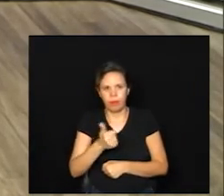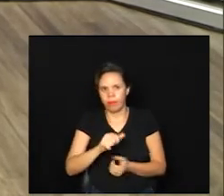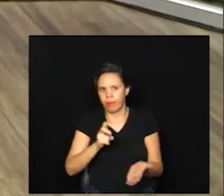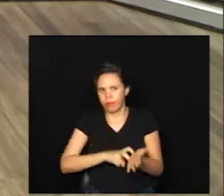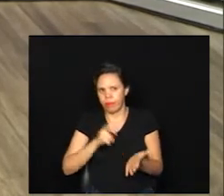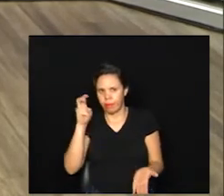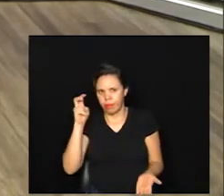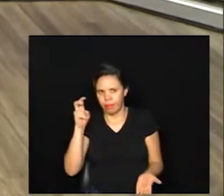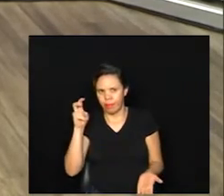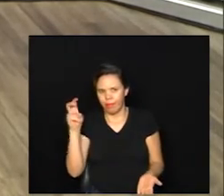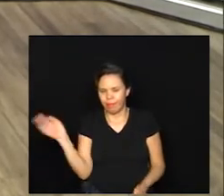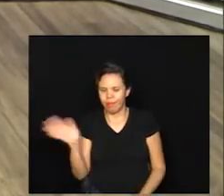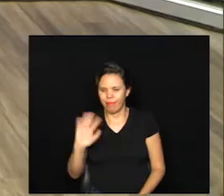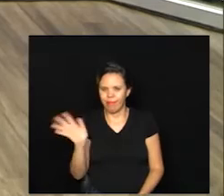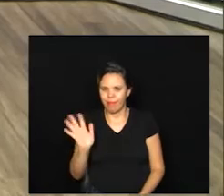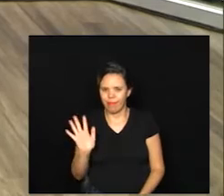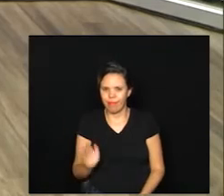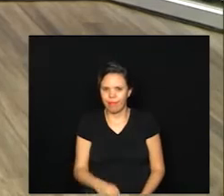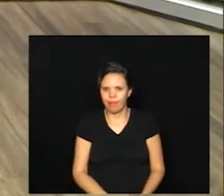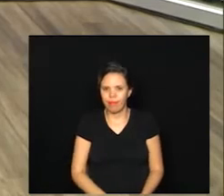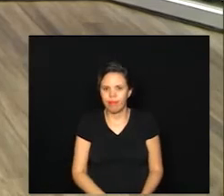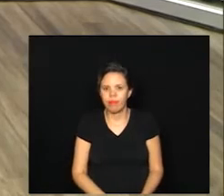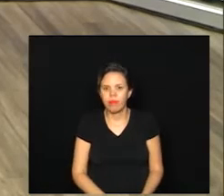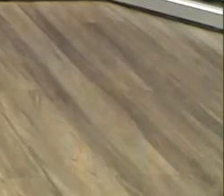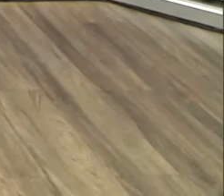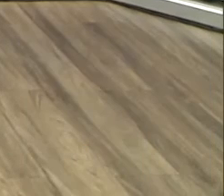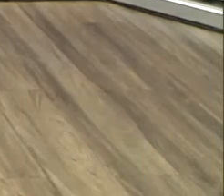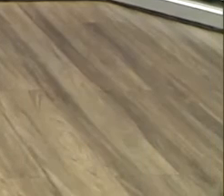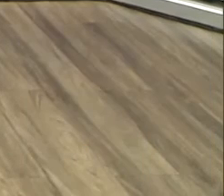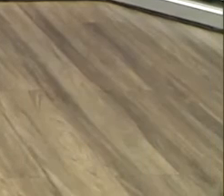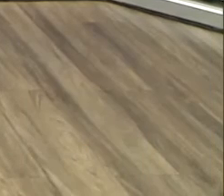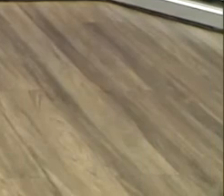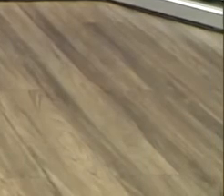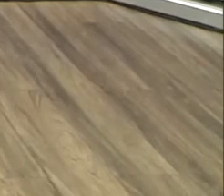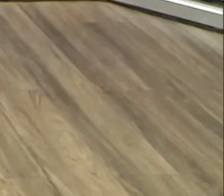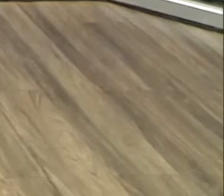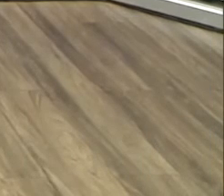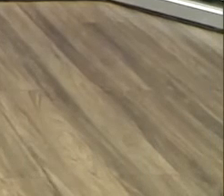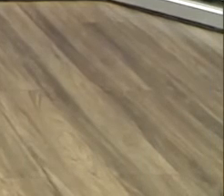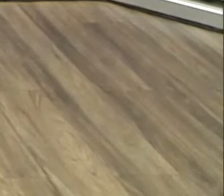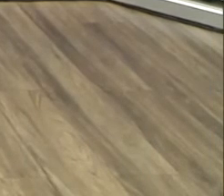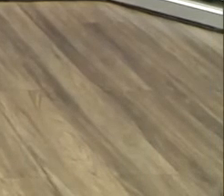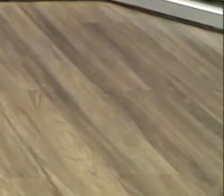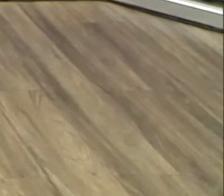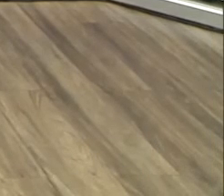11 horas da manhã até lá tchau tchau tchau